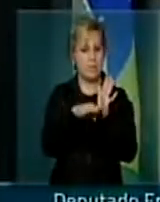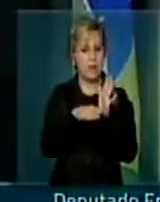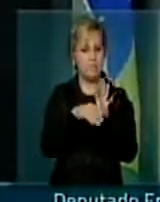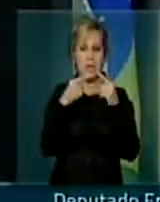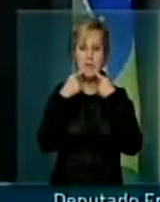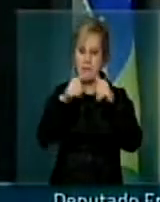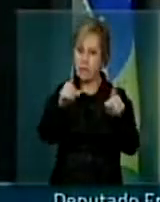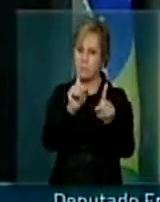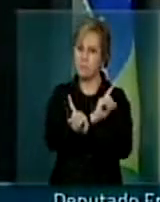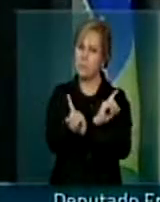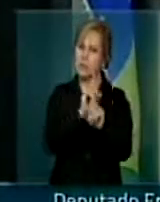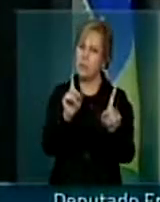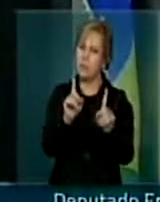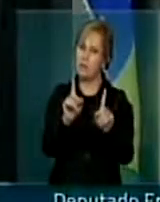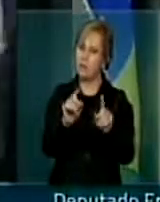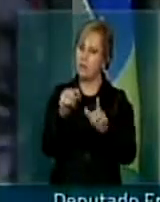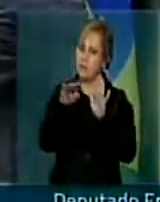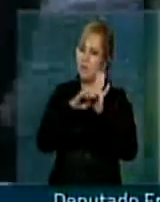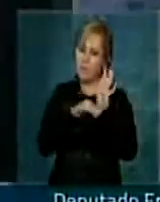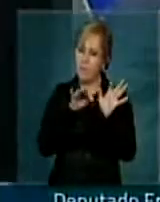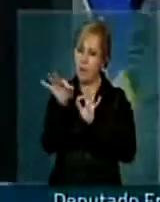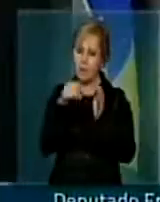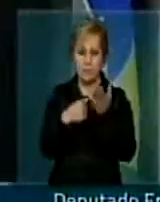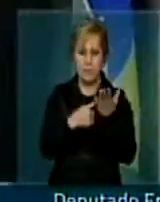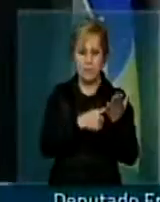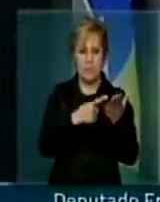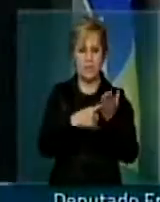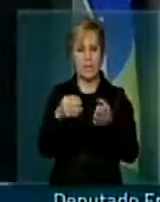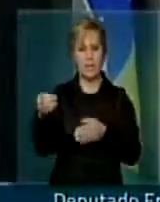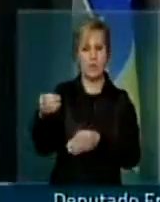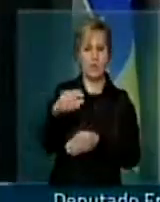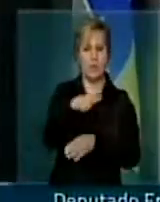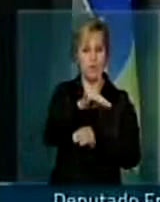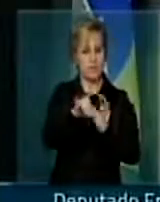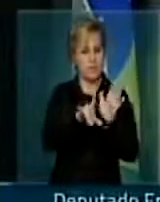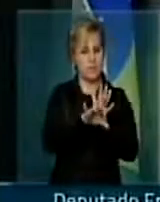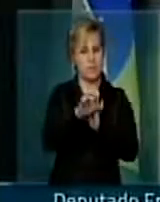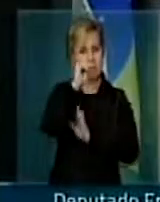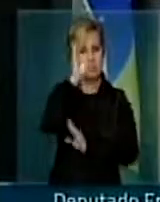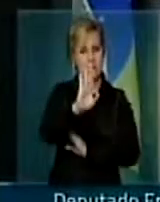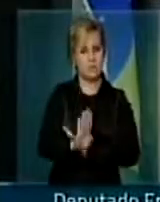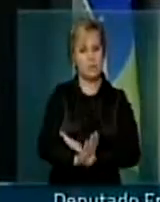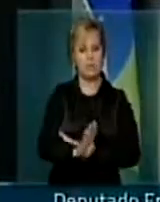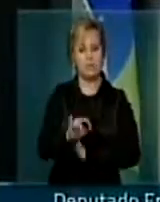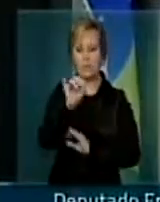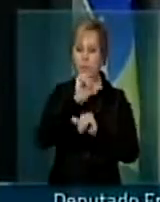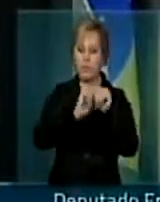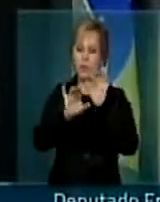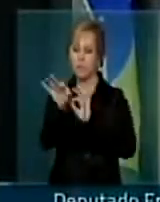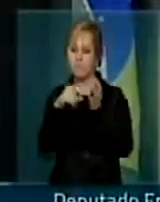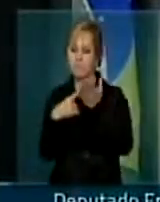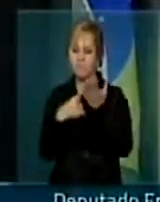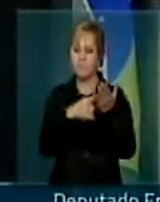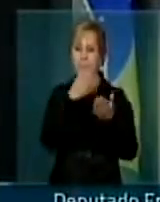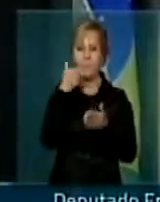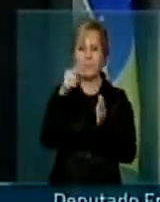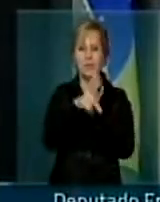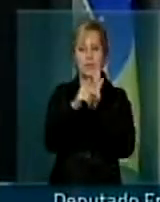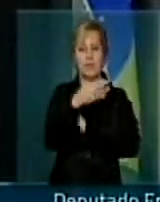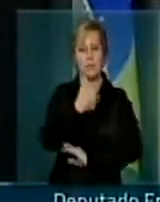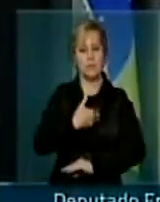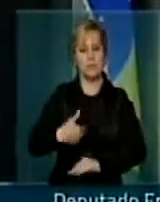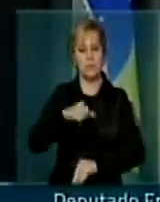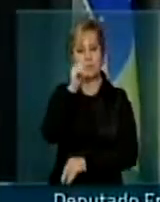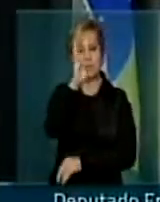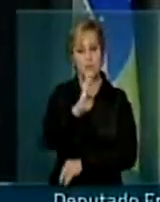denuncismo, a pauta é de inovação na legislação brasileira, para que a gente organize melhor o Estado, para